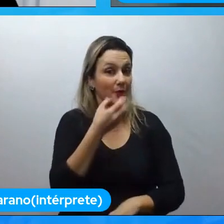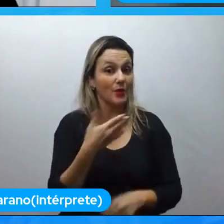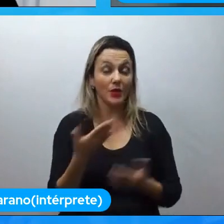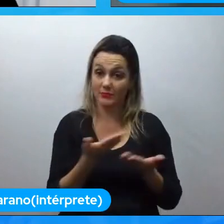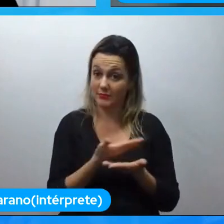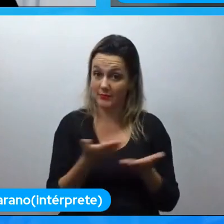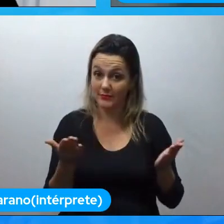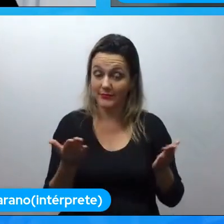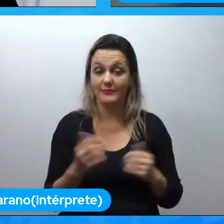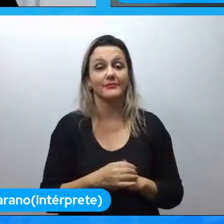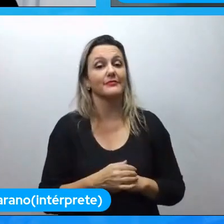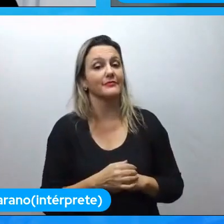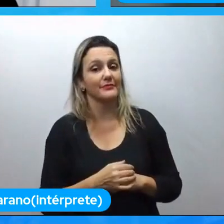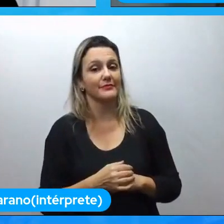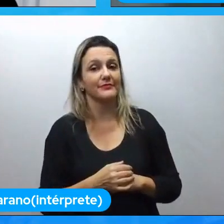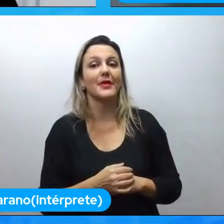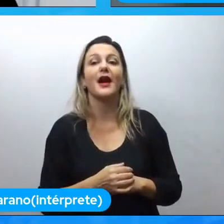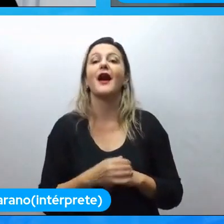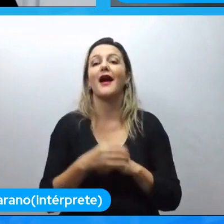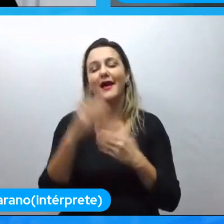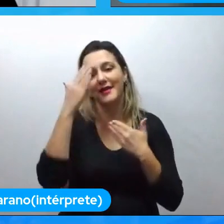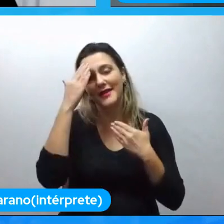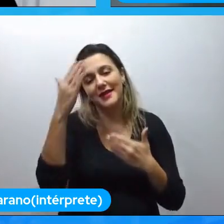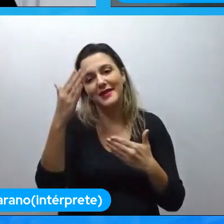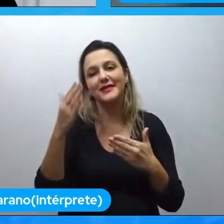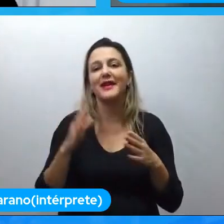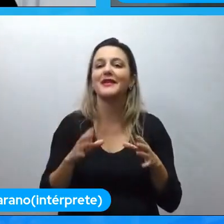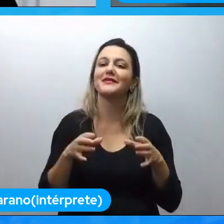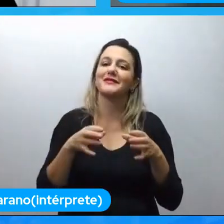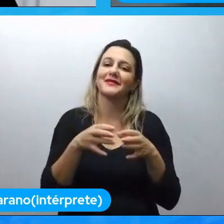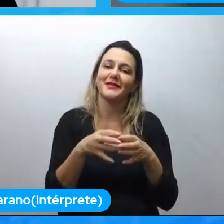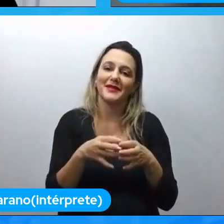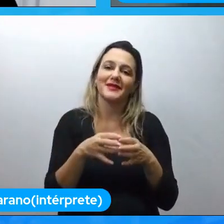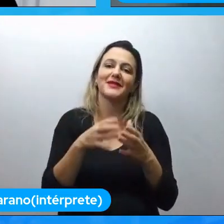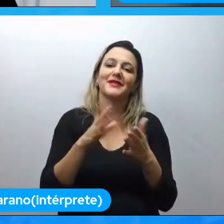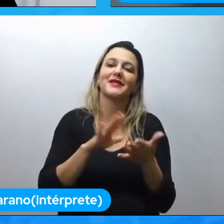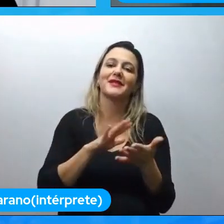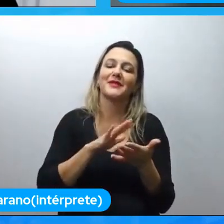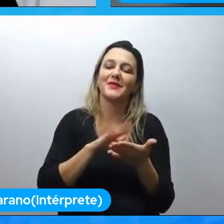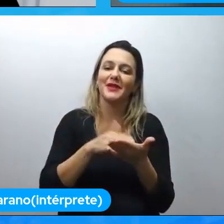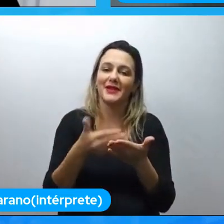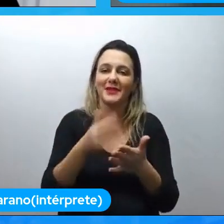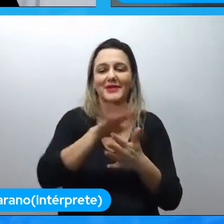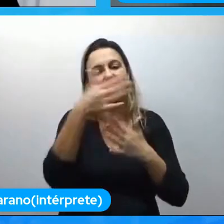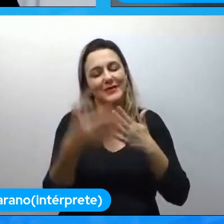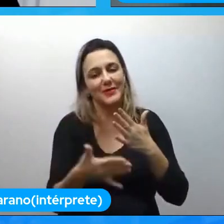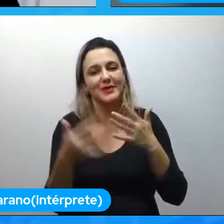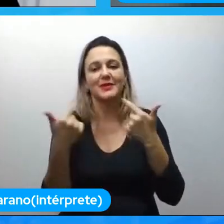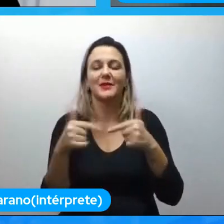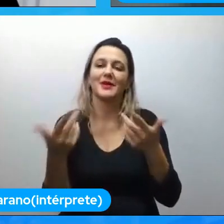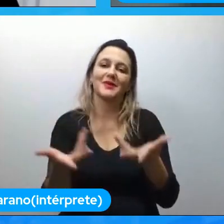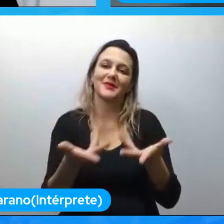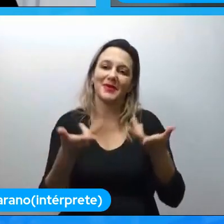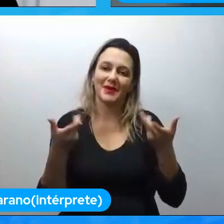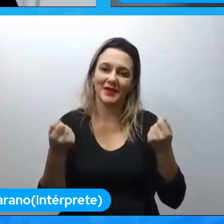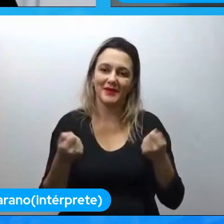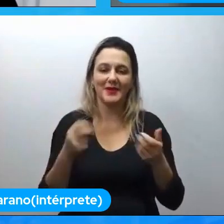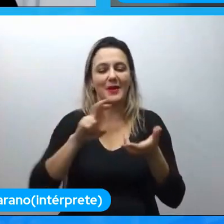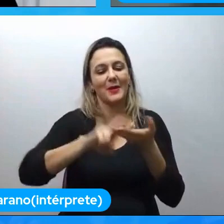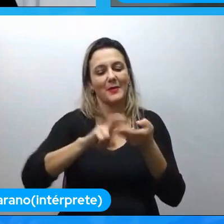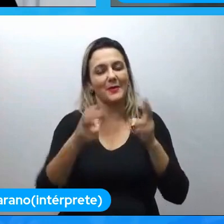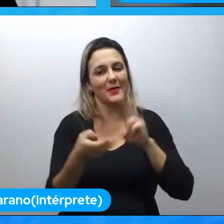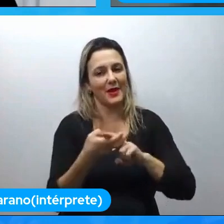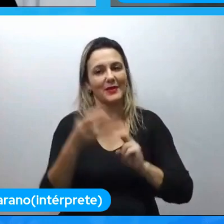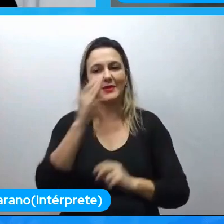agradecer o pessoal de Libras que está aqui fazendo esse trabalho maravilhoso tornando a Pai do Brasil mais